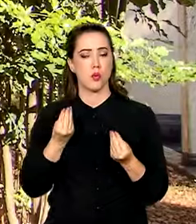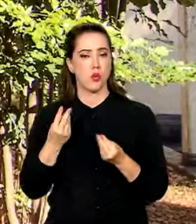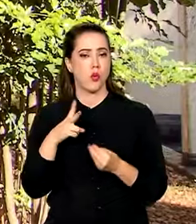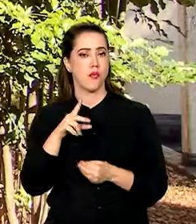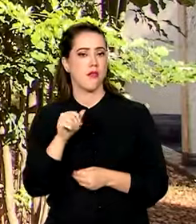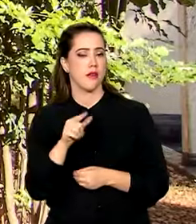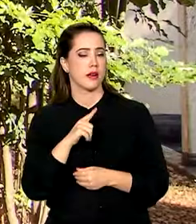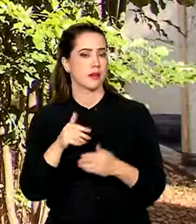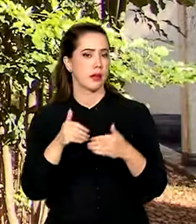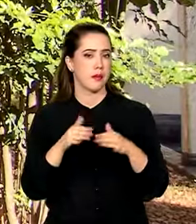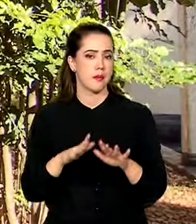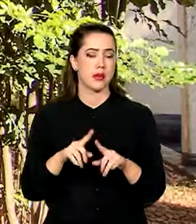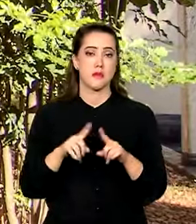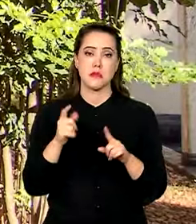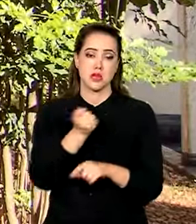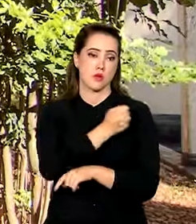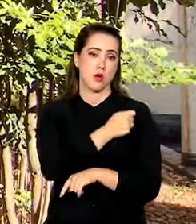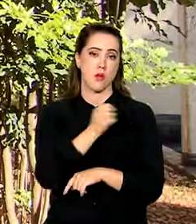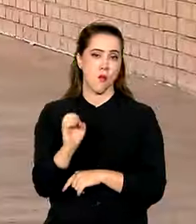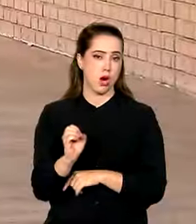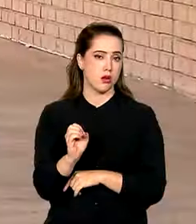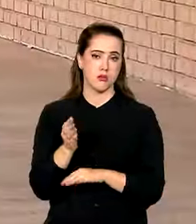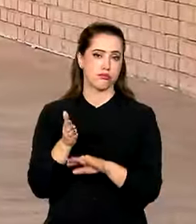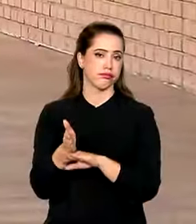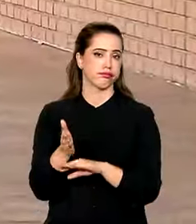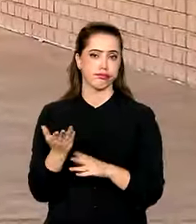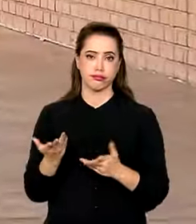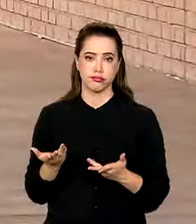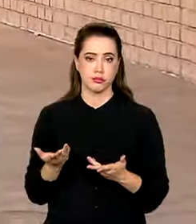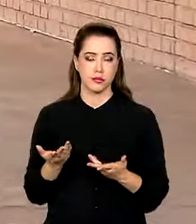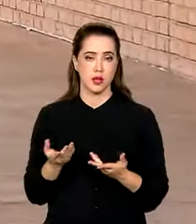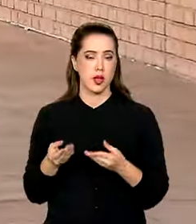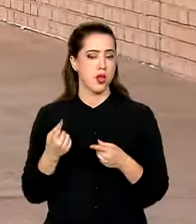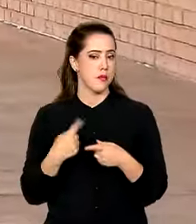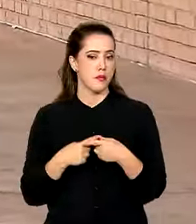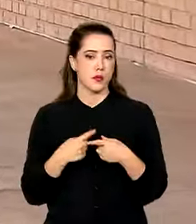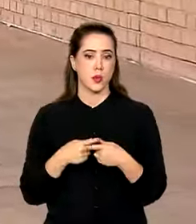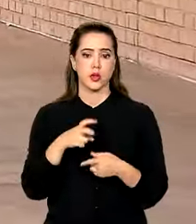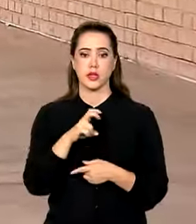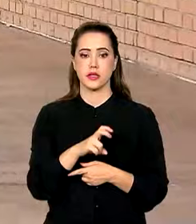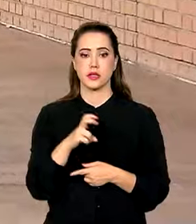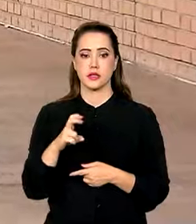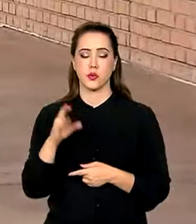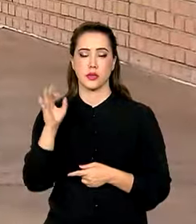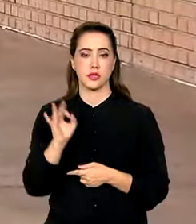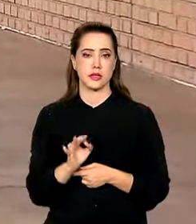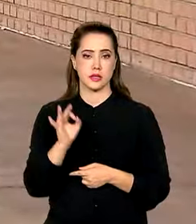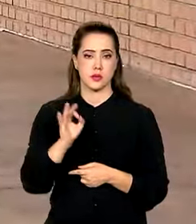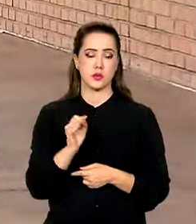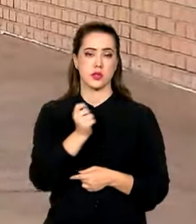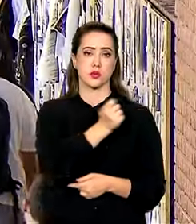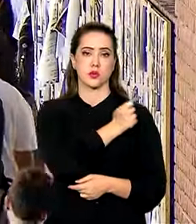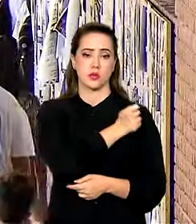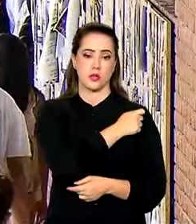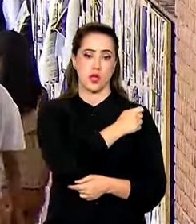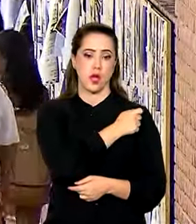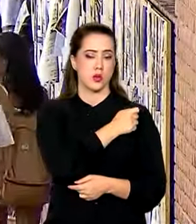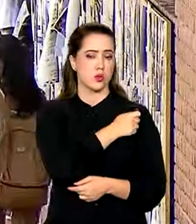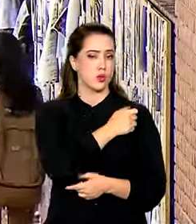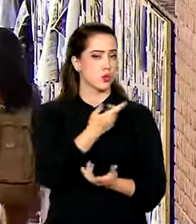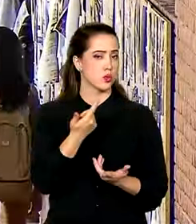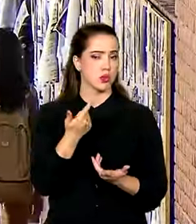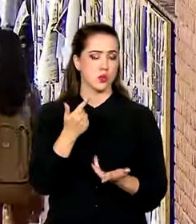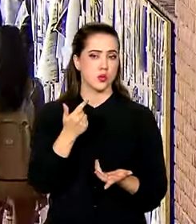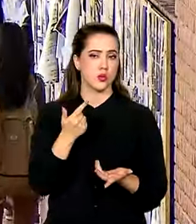vagas abertas sem alunos para ocupá-las e porquê 55% dos estudantes não